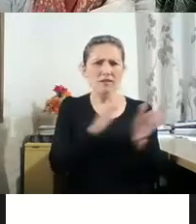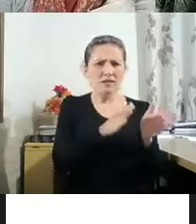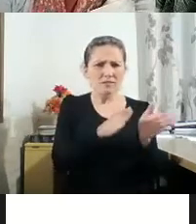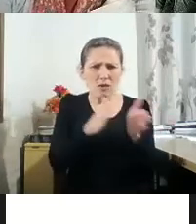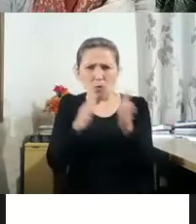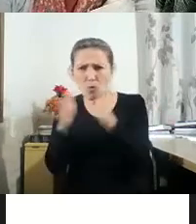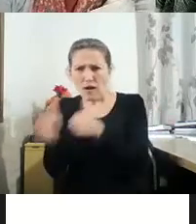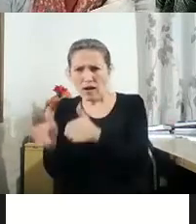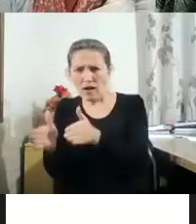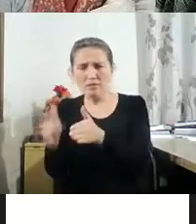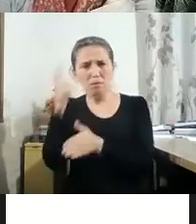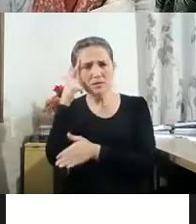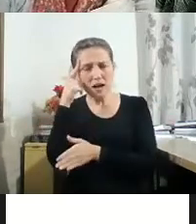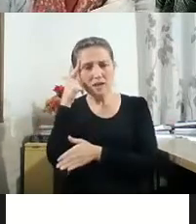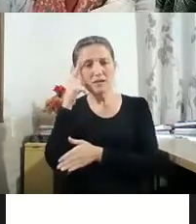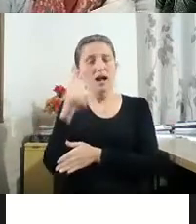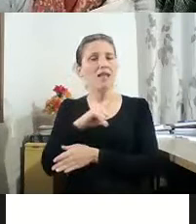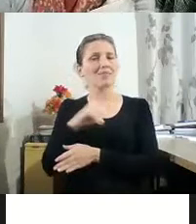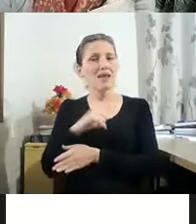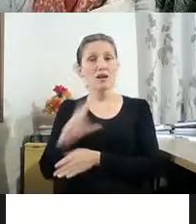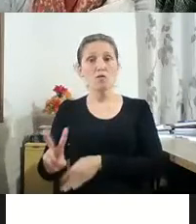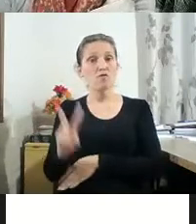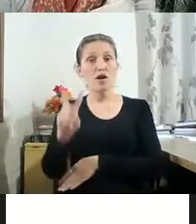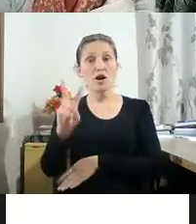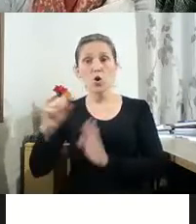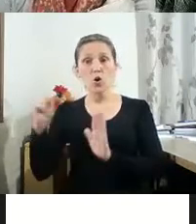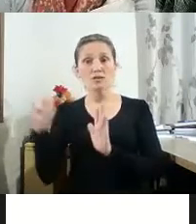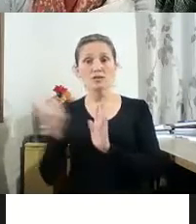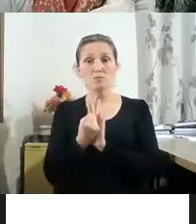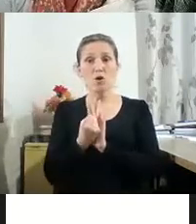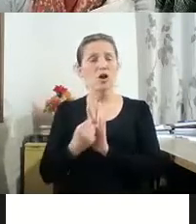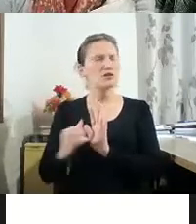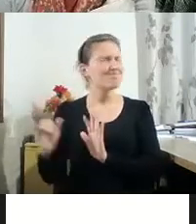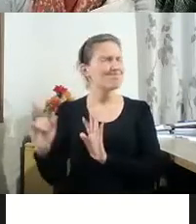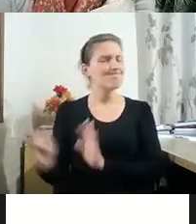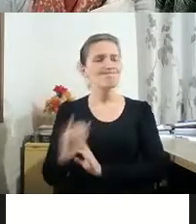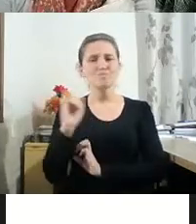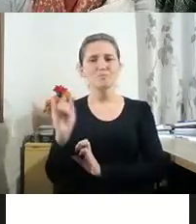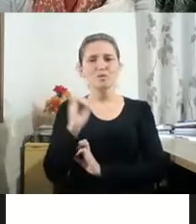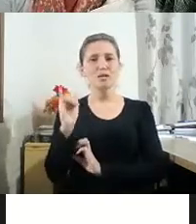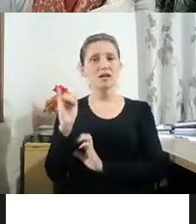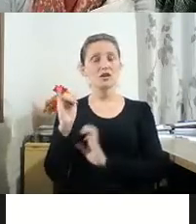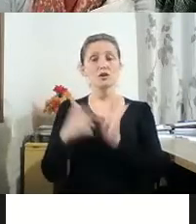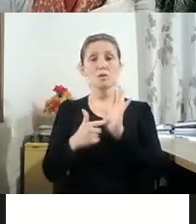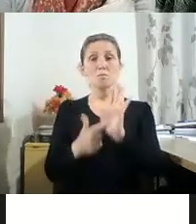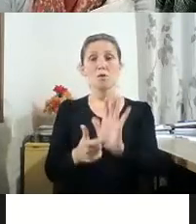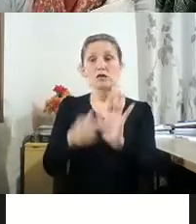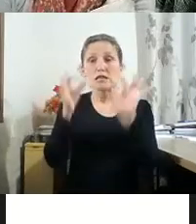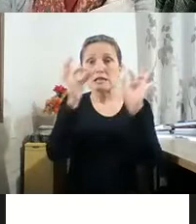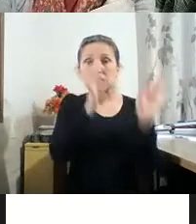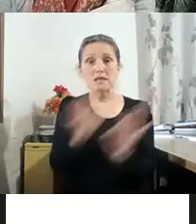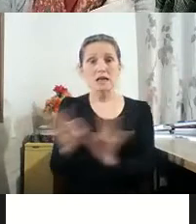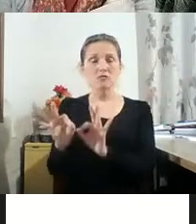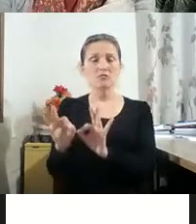tem um valor muito simbólico e traz exatamente essa questão da narrativa